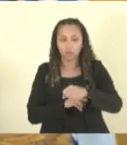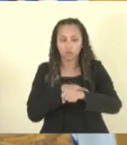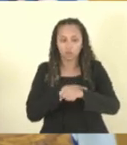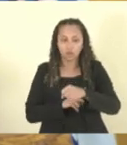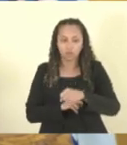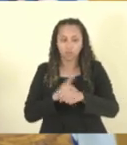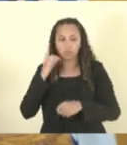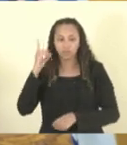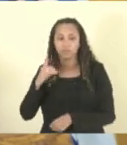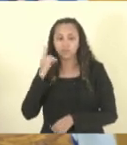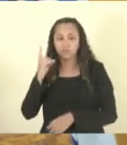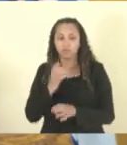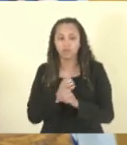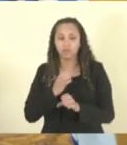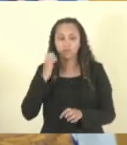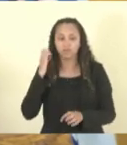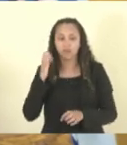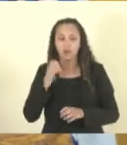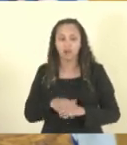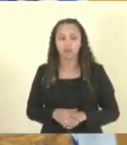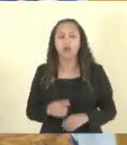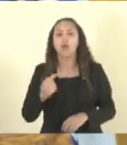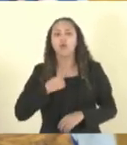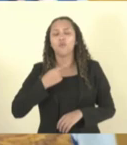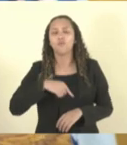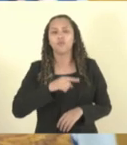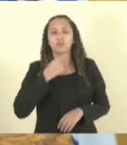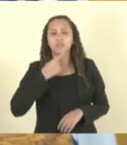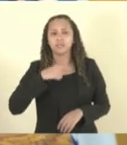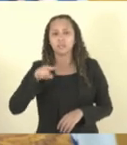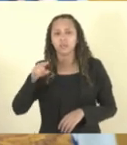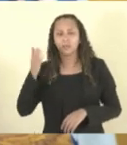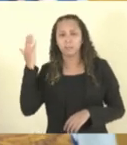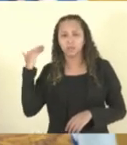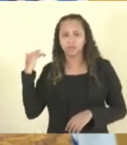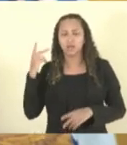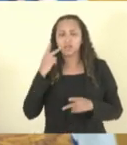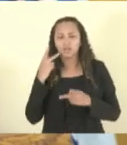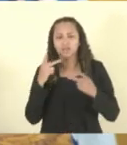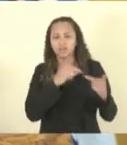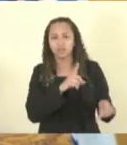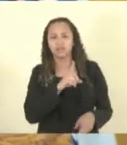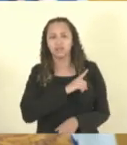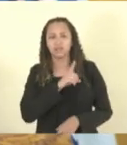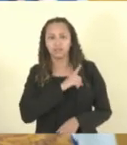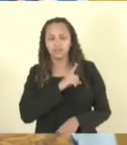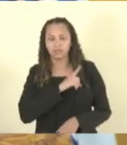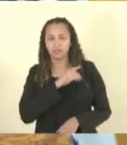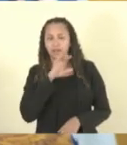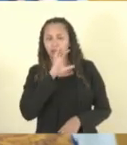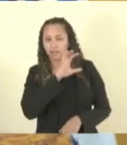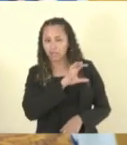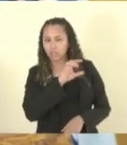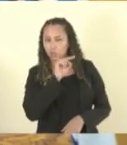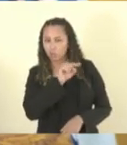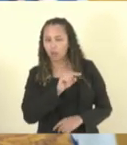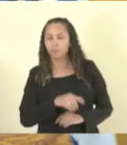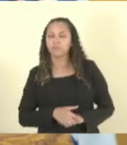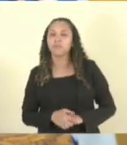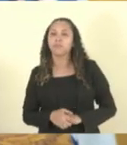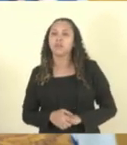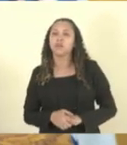engenheiro José Esmeralda. Eu estive lá semana passada visitando a nossa delegacia regional. A delegacia regional